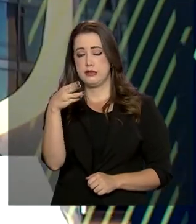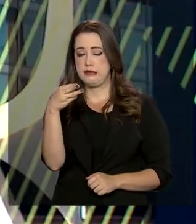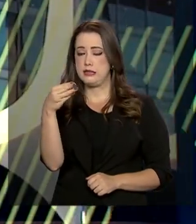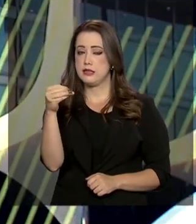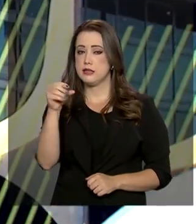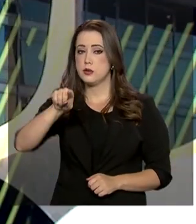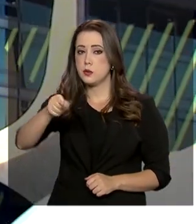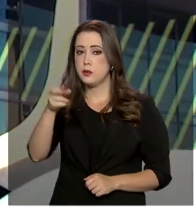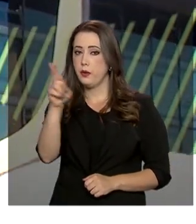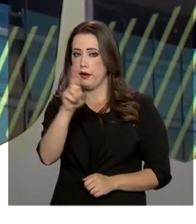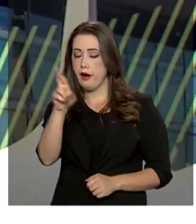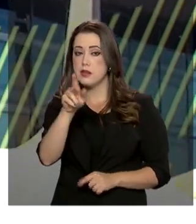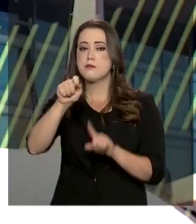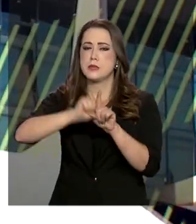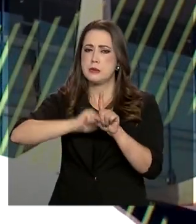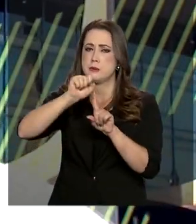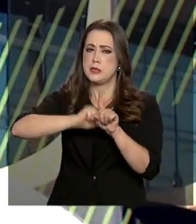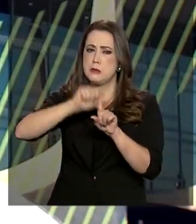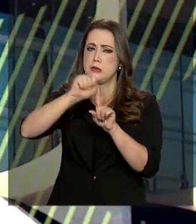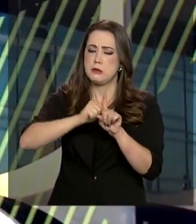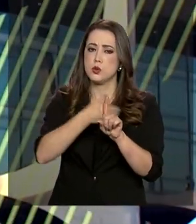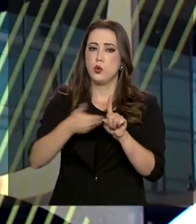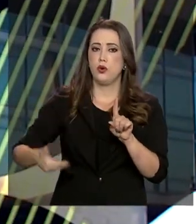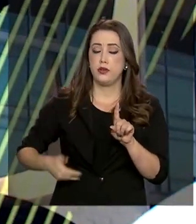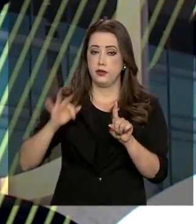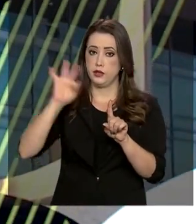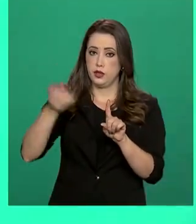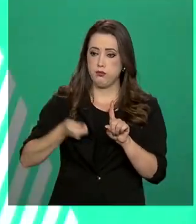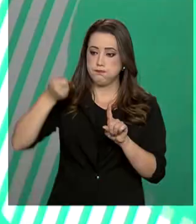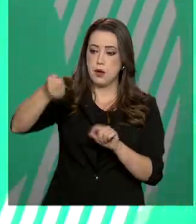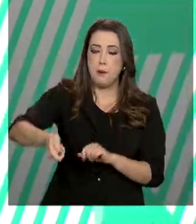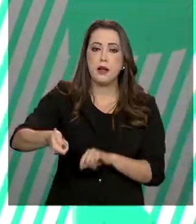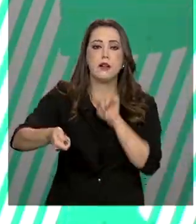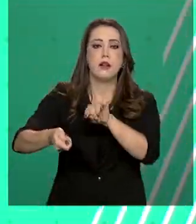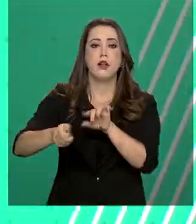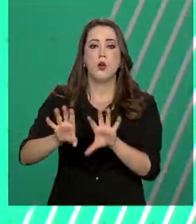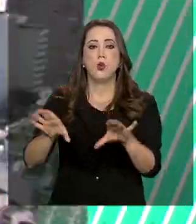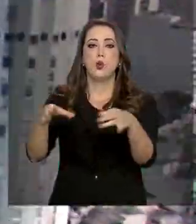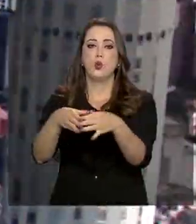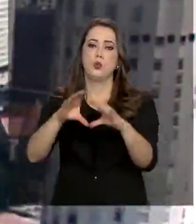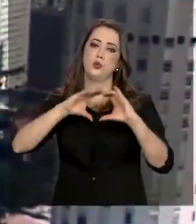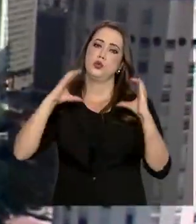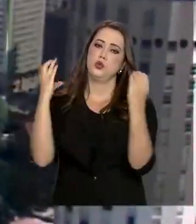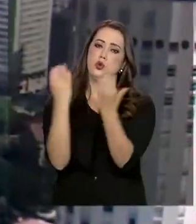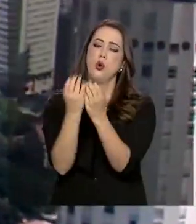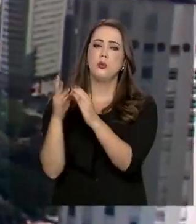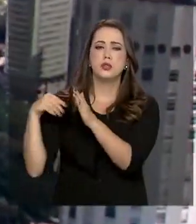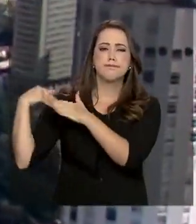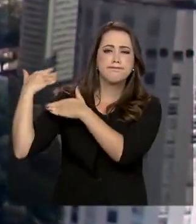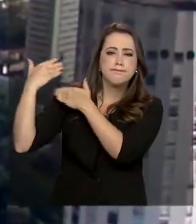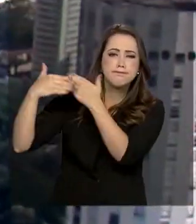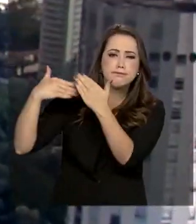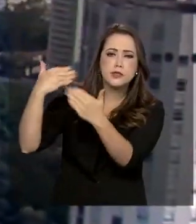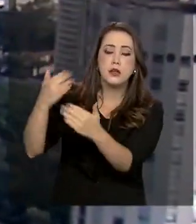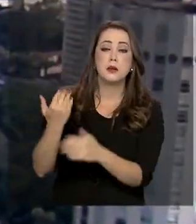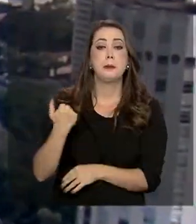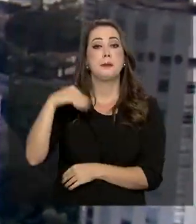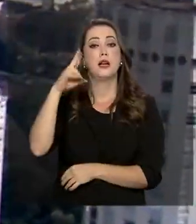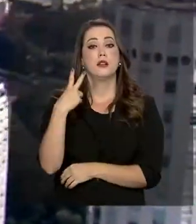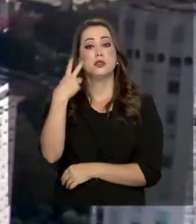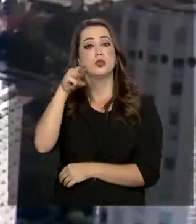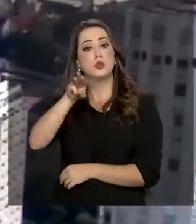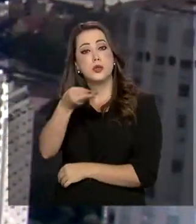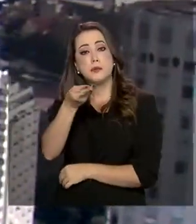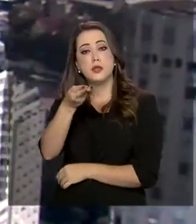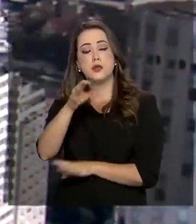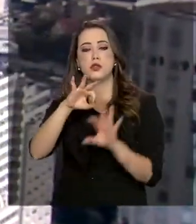repassa todos os meses para pagar o auxílio emergencial a comunidades tradicionais. São mais de 2 milhões e 600